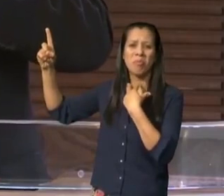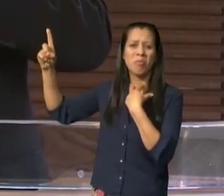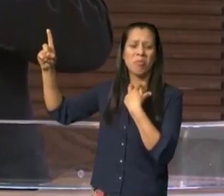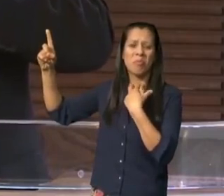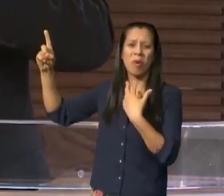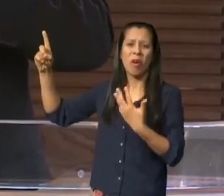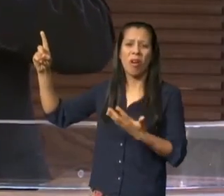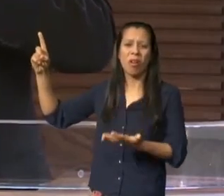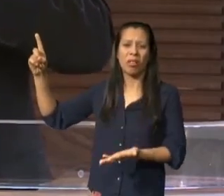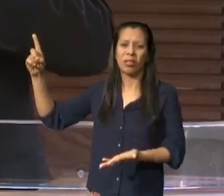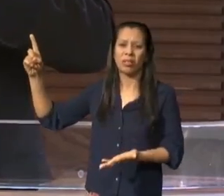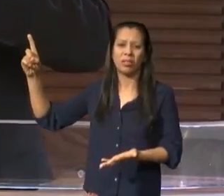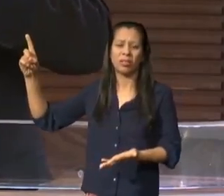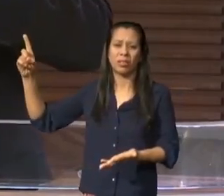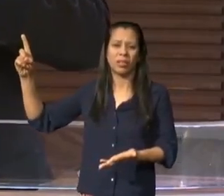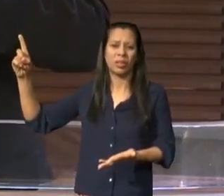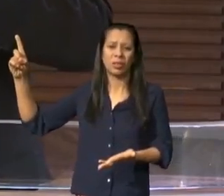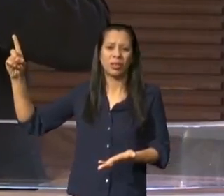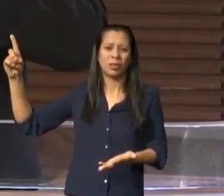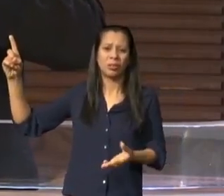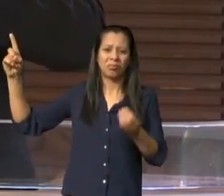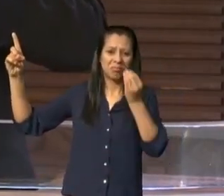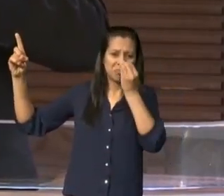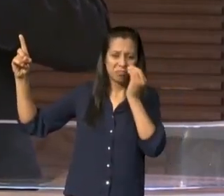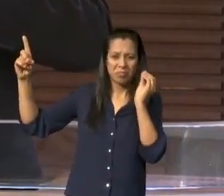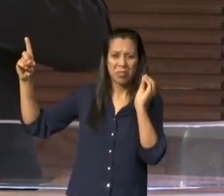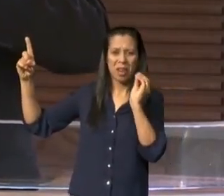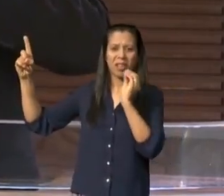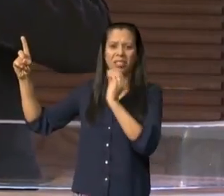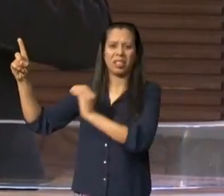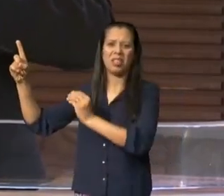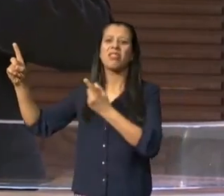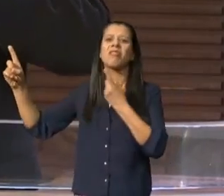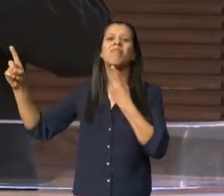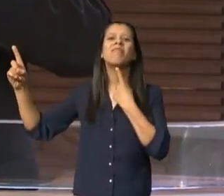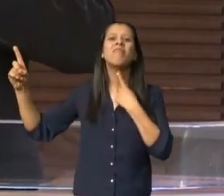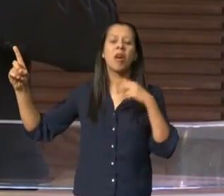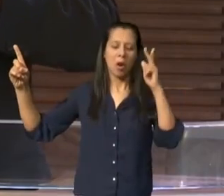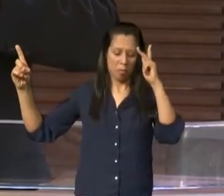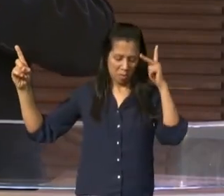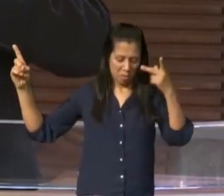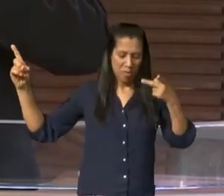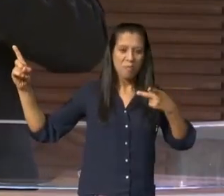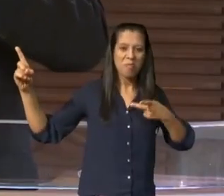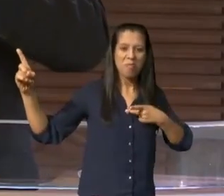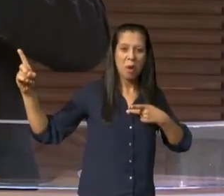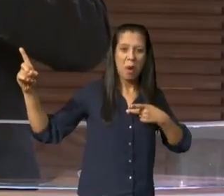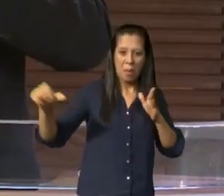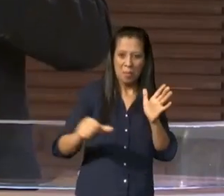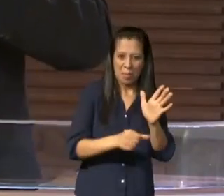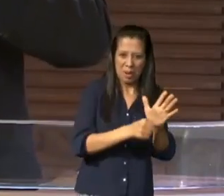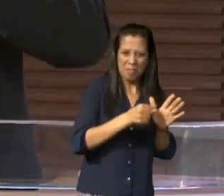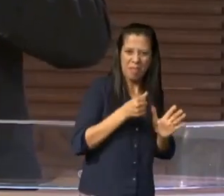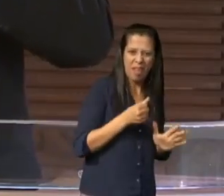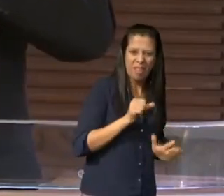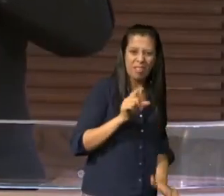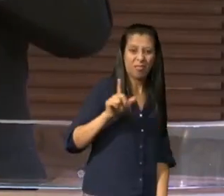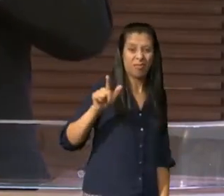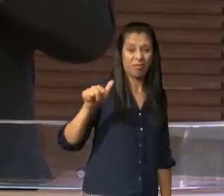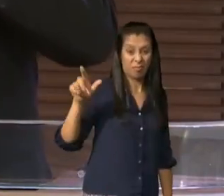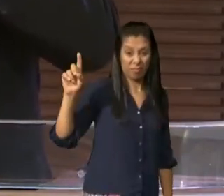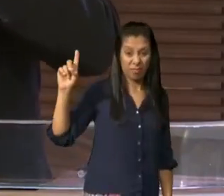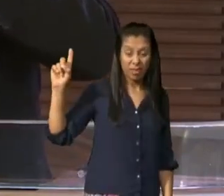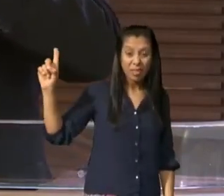significa que eu estou colocando a Deus em segundo plano as minhas vontades as minhas escolhas os meus desejos as minhas